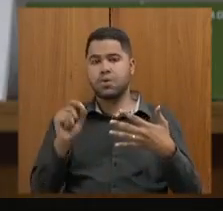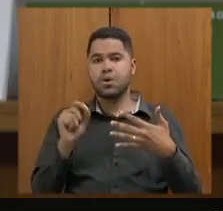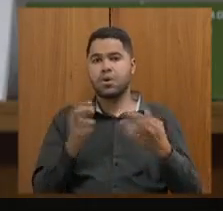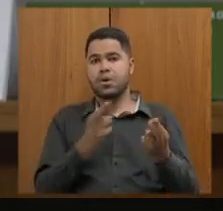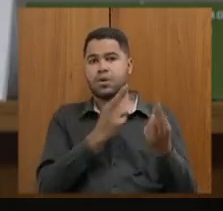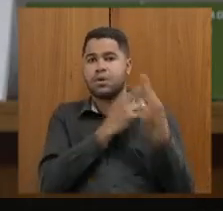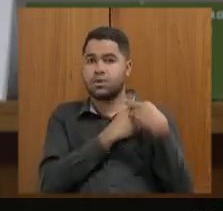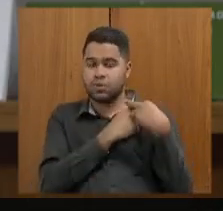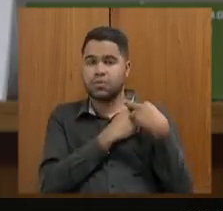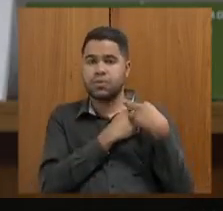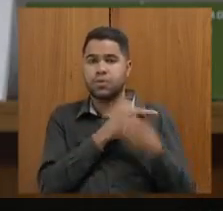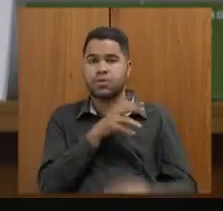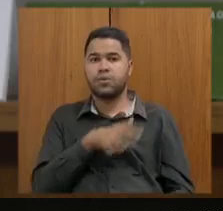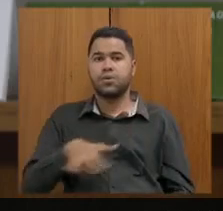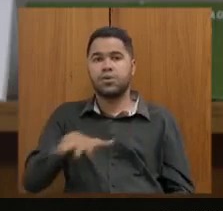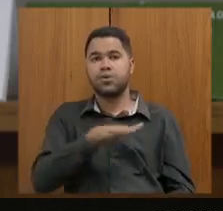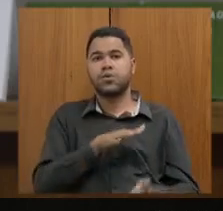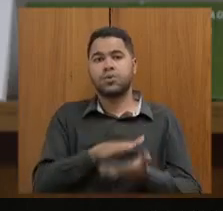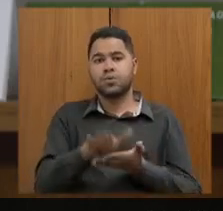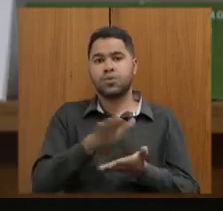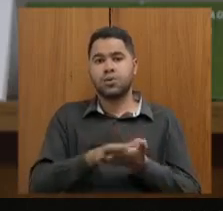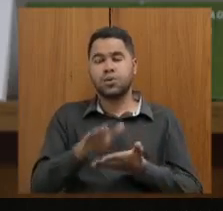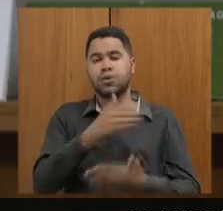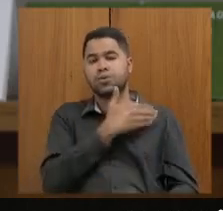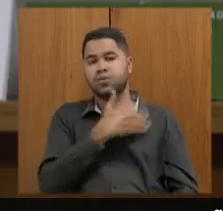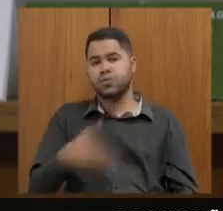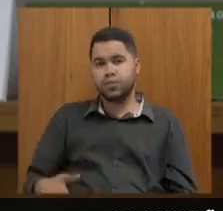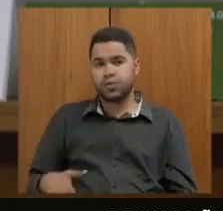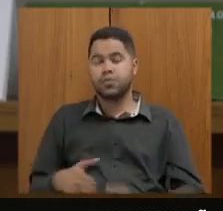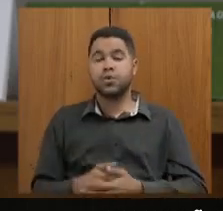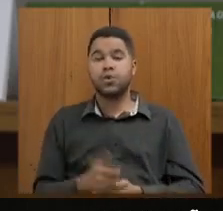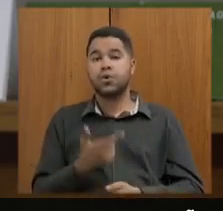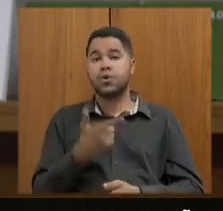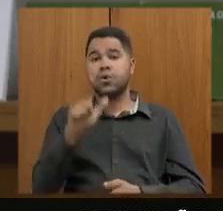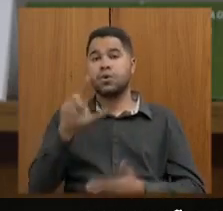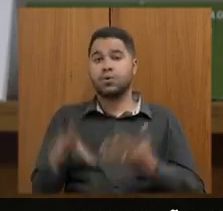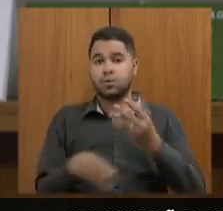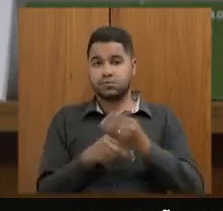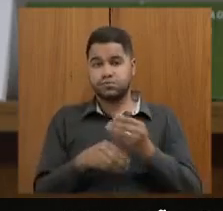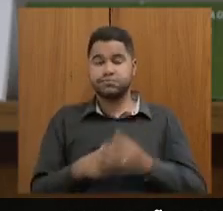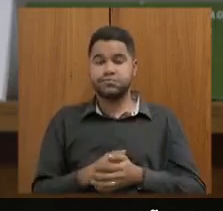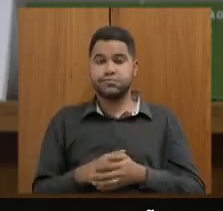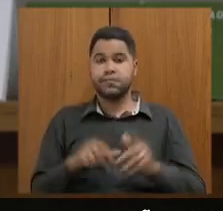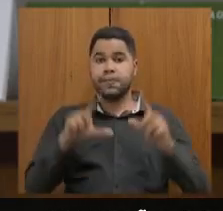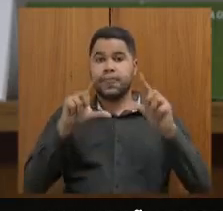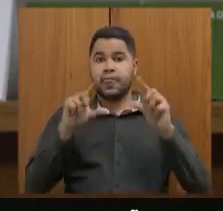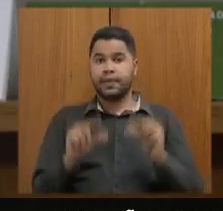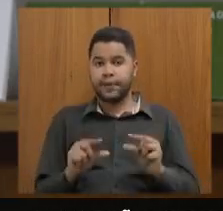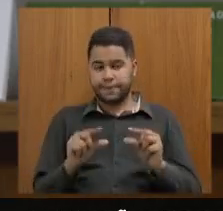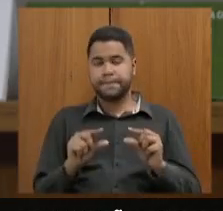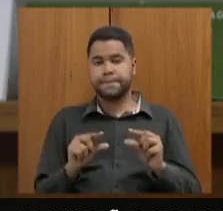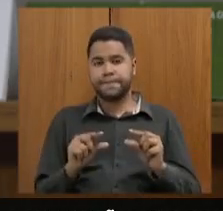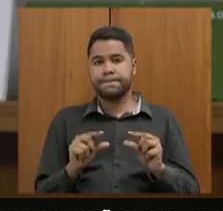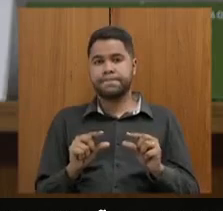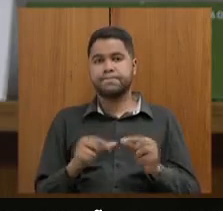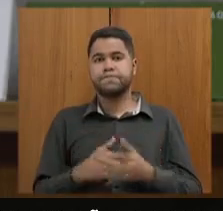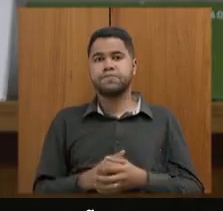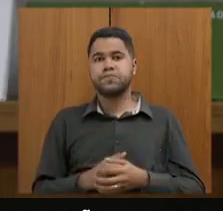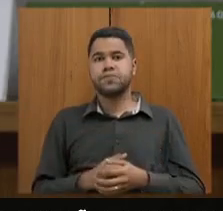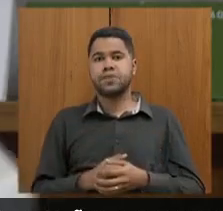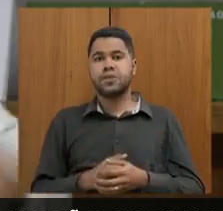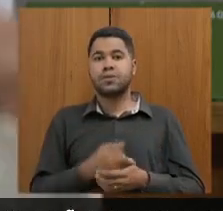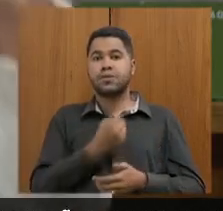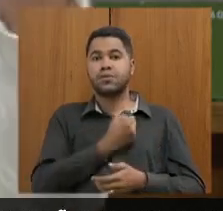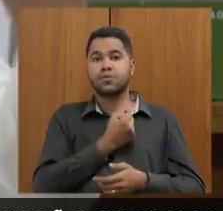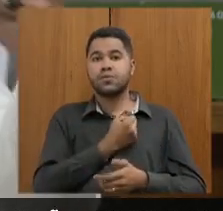responsabilidade no gasto público uma outra coisa que eu adicionaria em relação à redução no